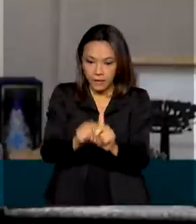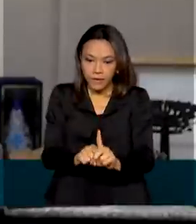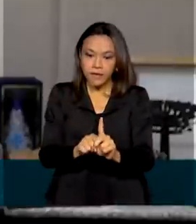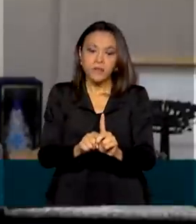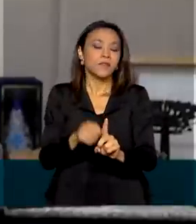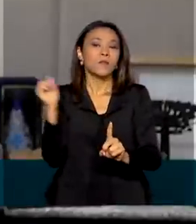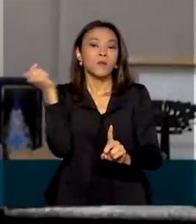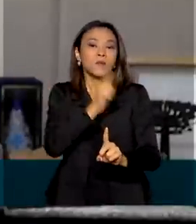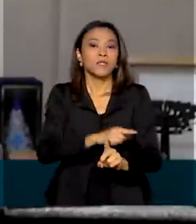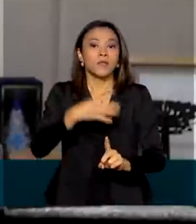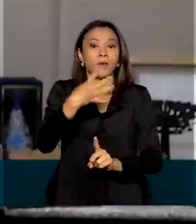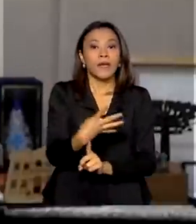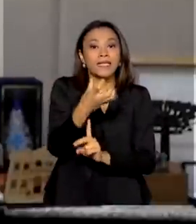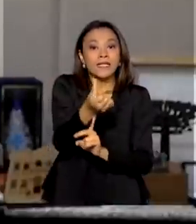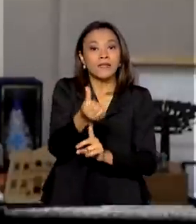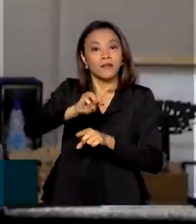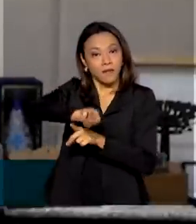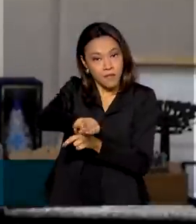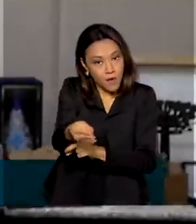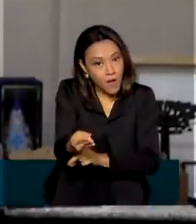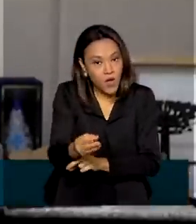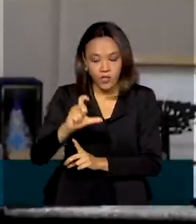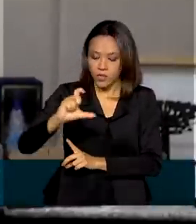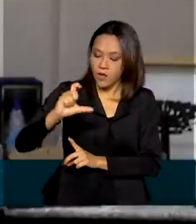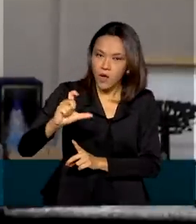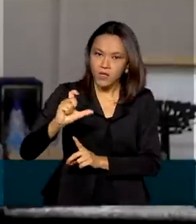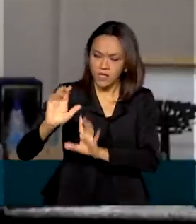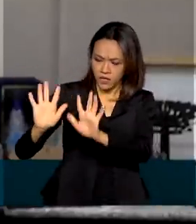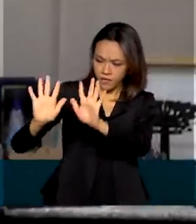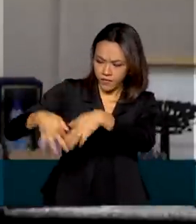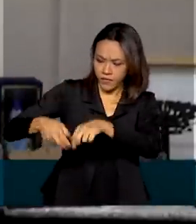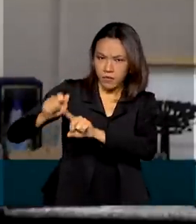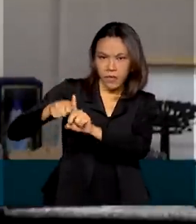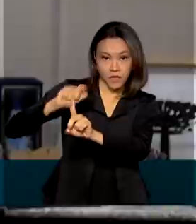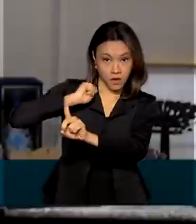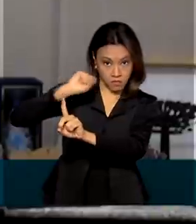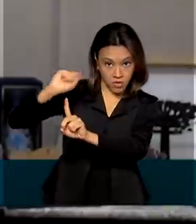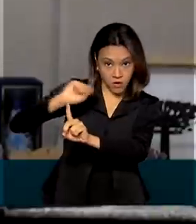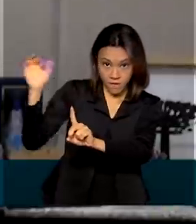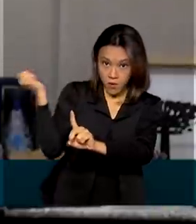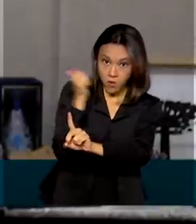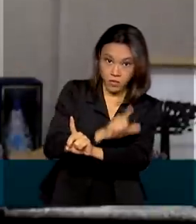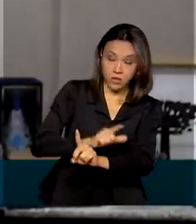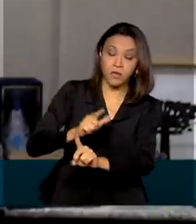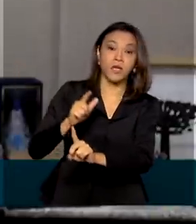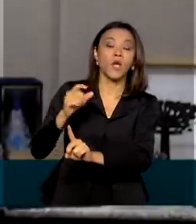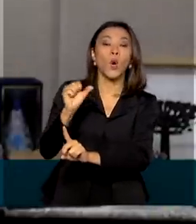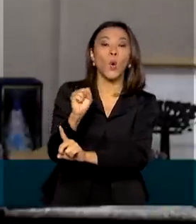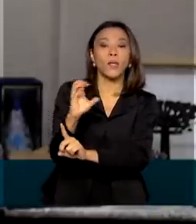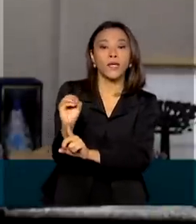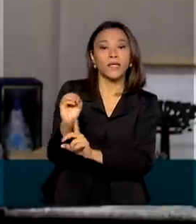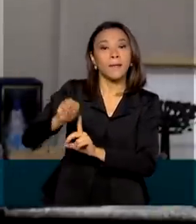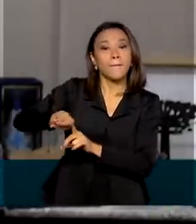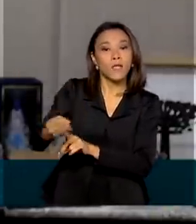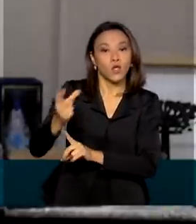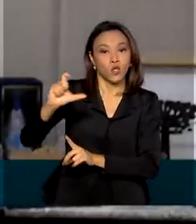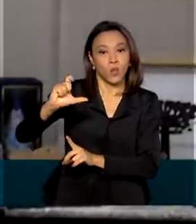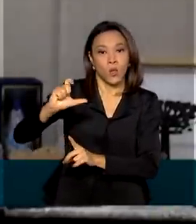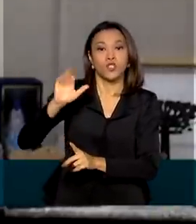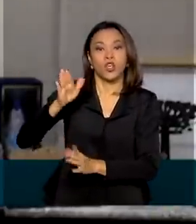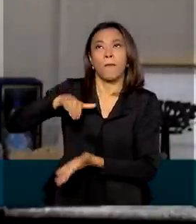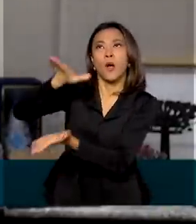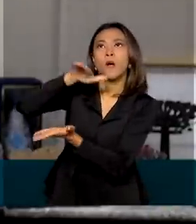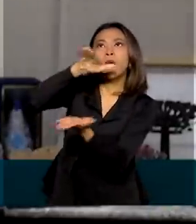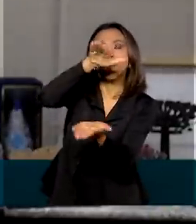46 milhões de doses e ao final do abril atingiremos o número de mais de 80 milhões de doses distribuídas.